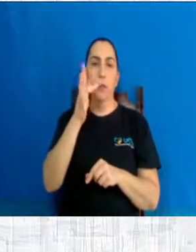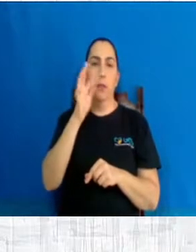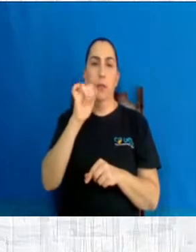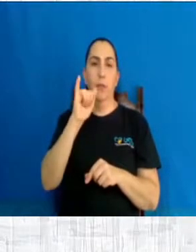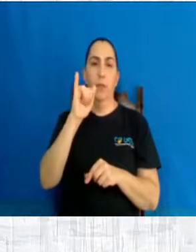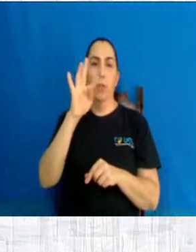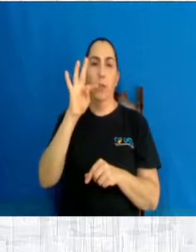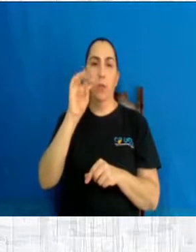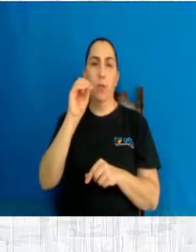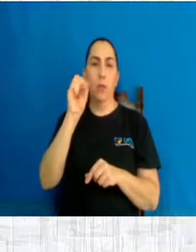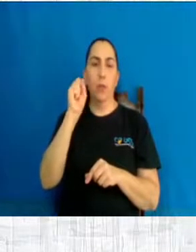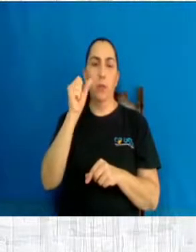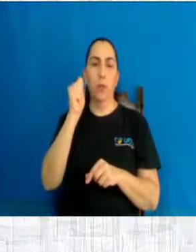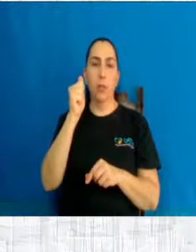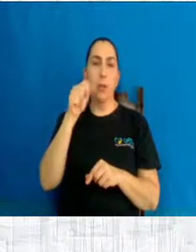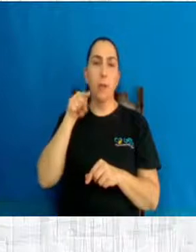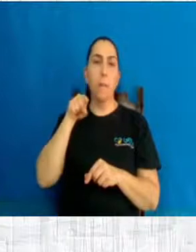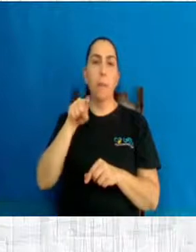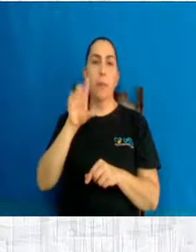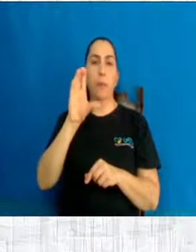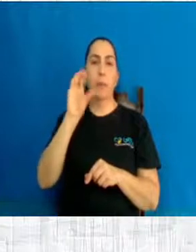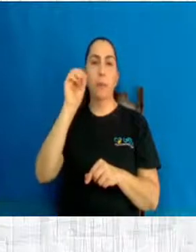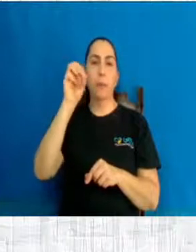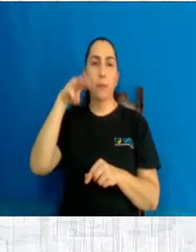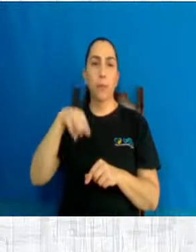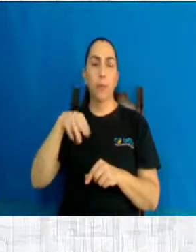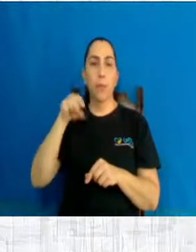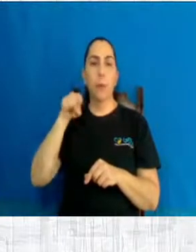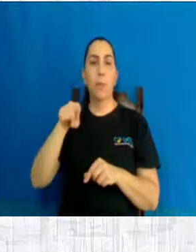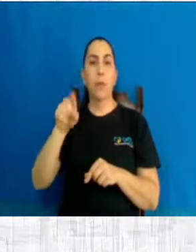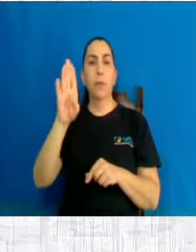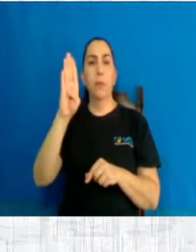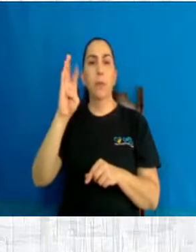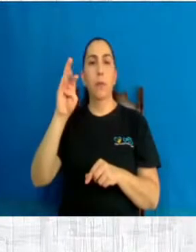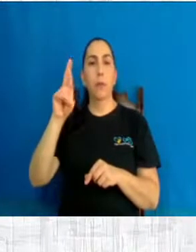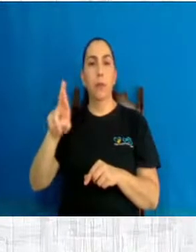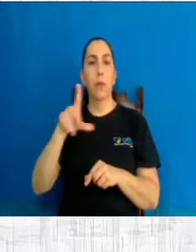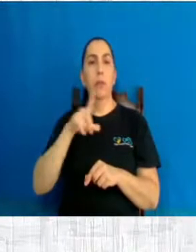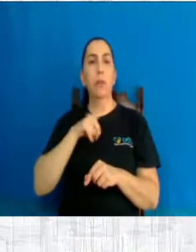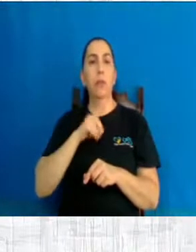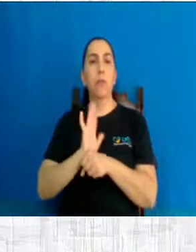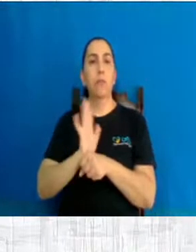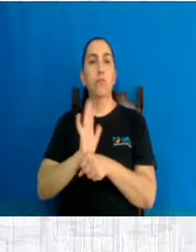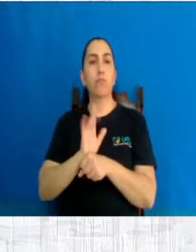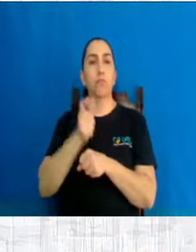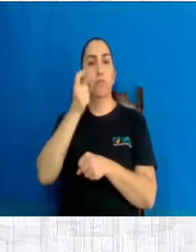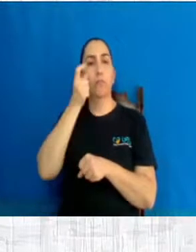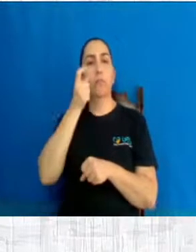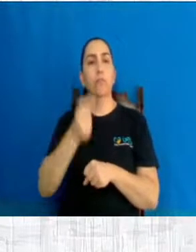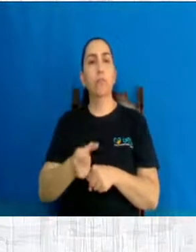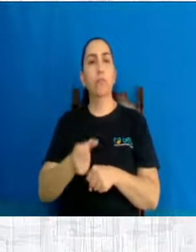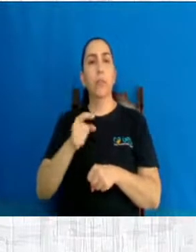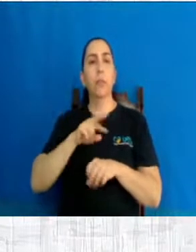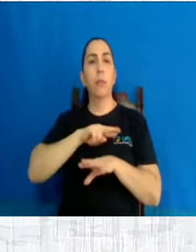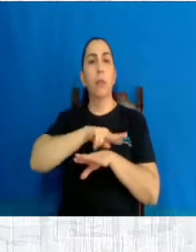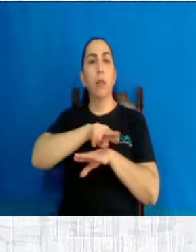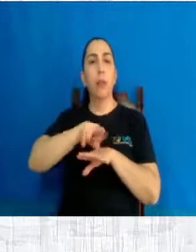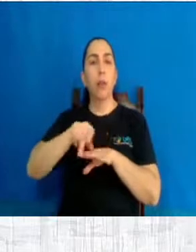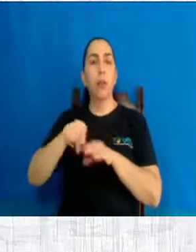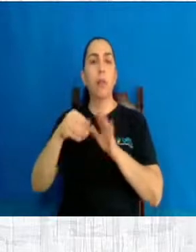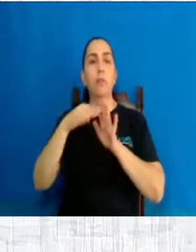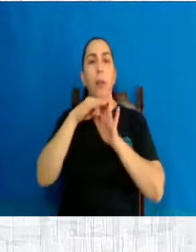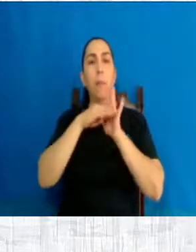nazarenofeitosa.com.br, tá bom? Tem vários vídeos interessantes, matérias também, da doutora Isabela